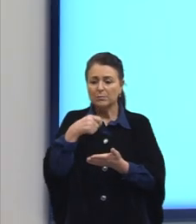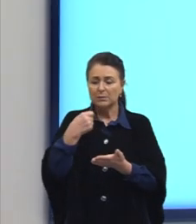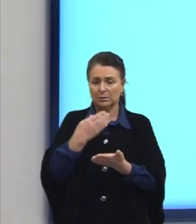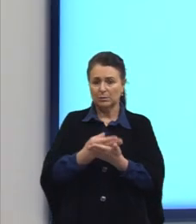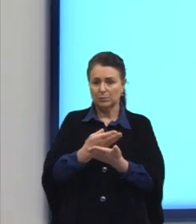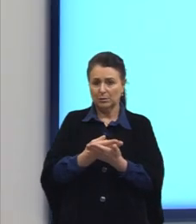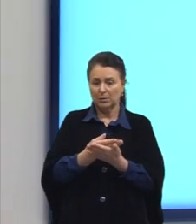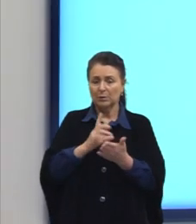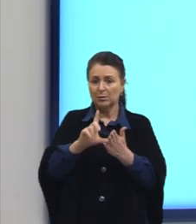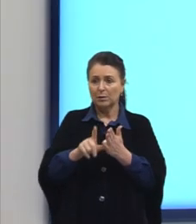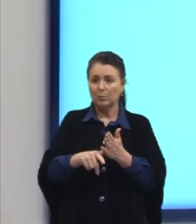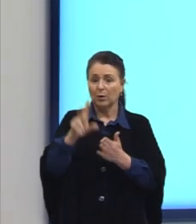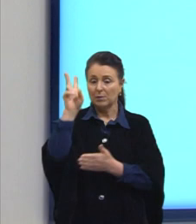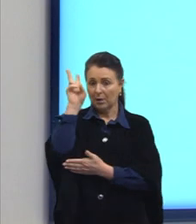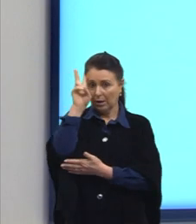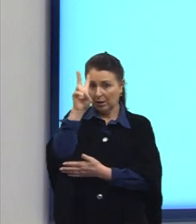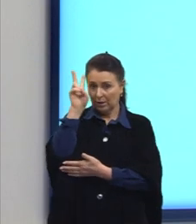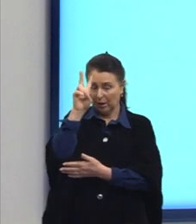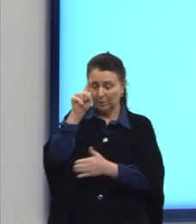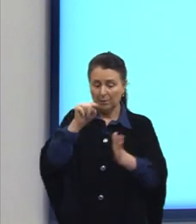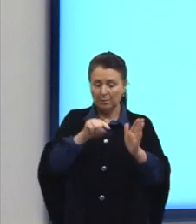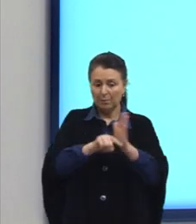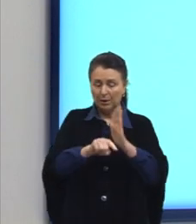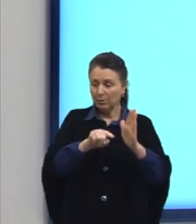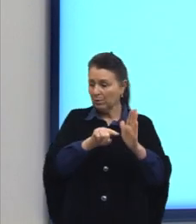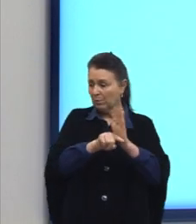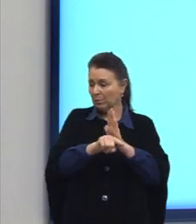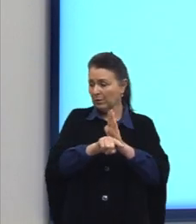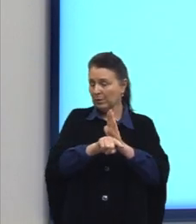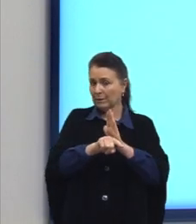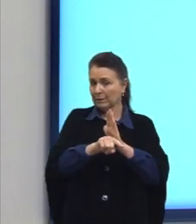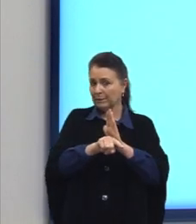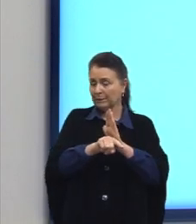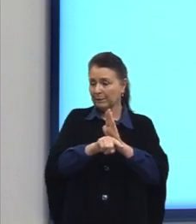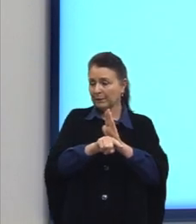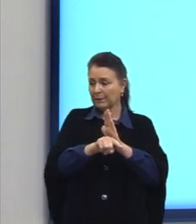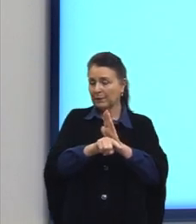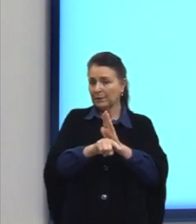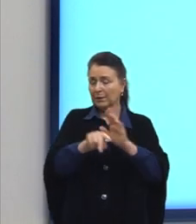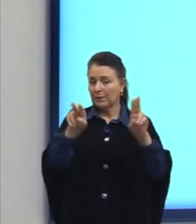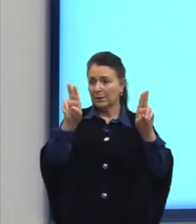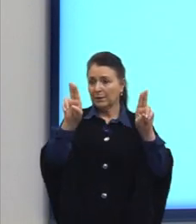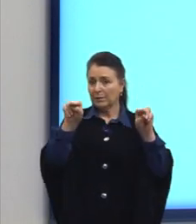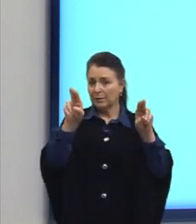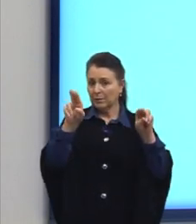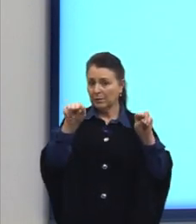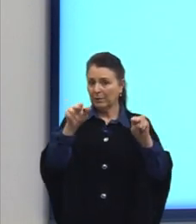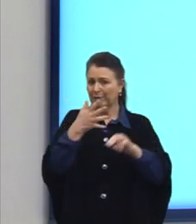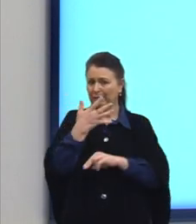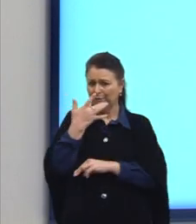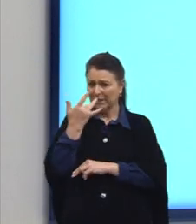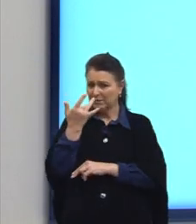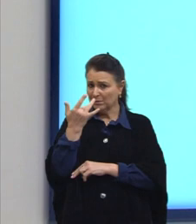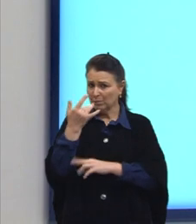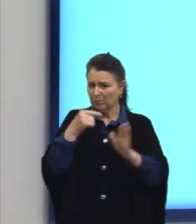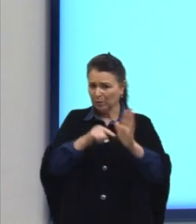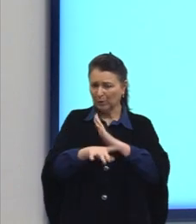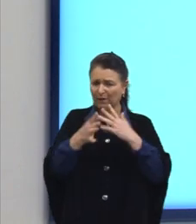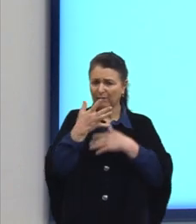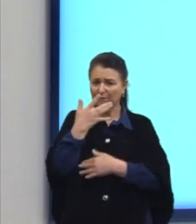Depois, lembrem-se que questões que são consideradas, eu botei entre aspas ali, fáceis,